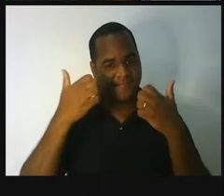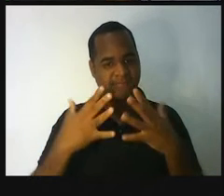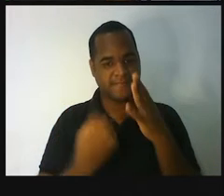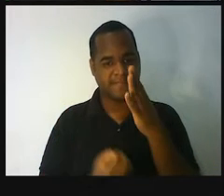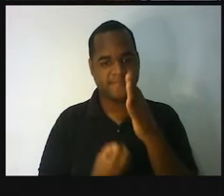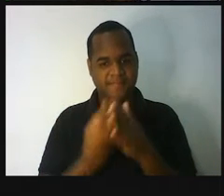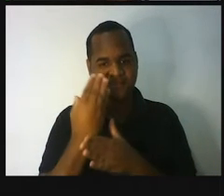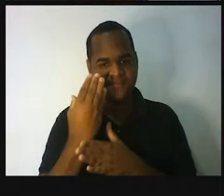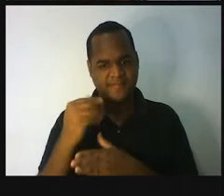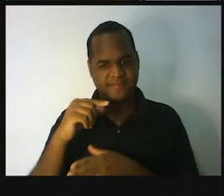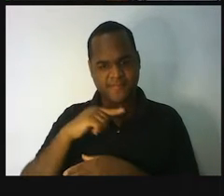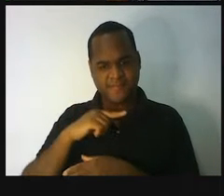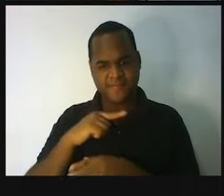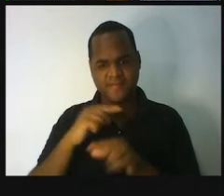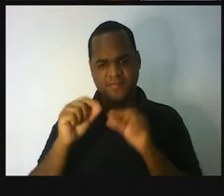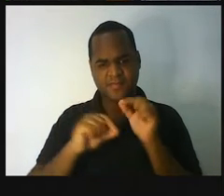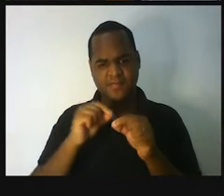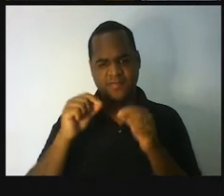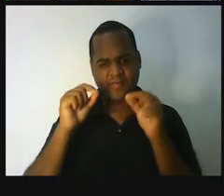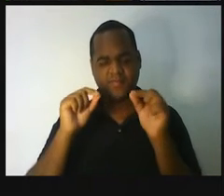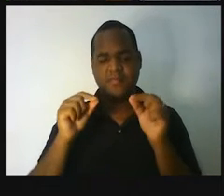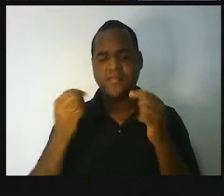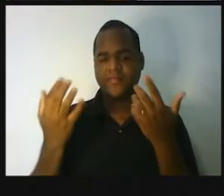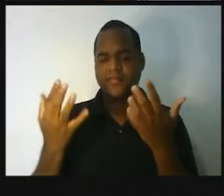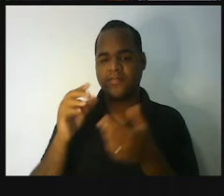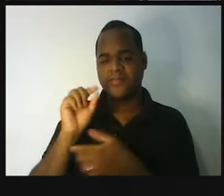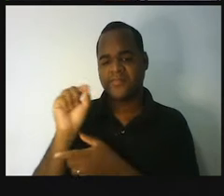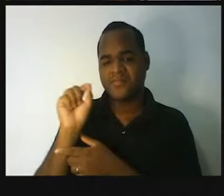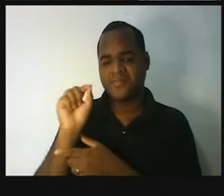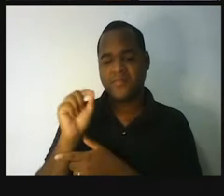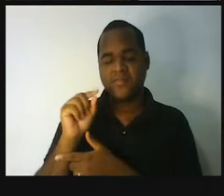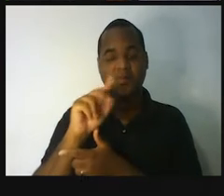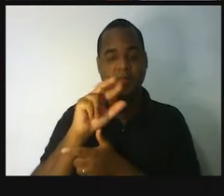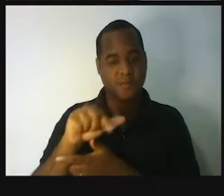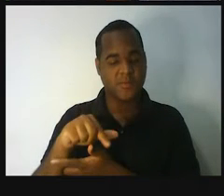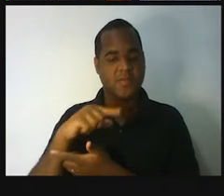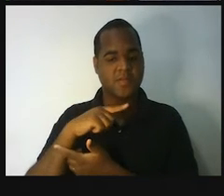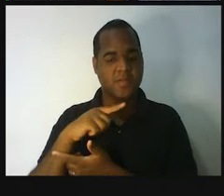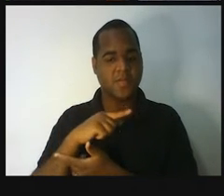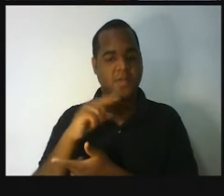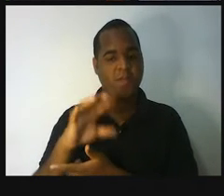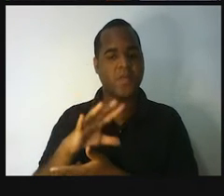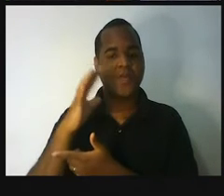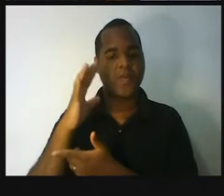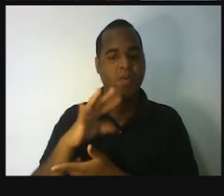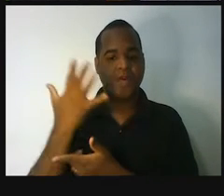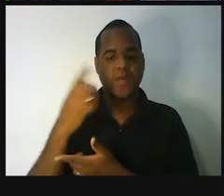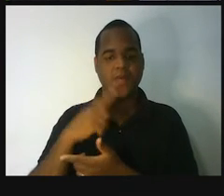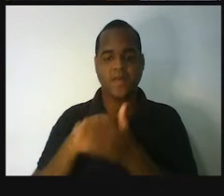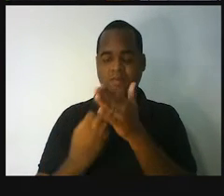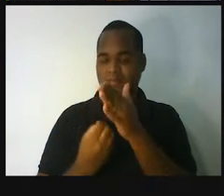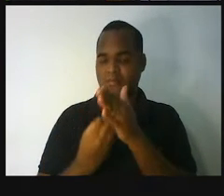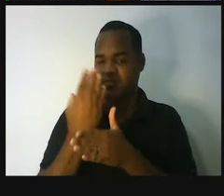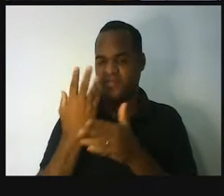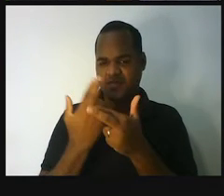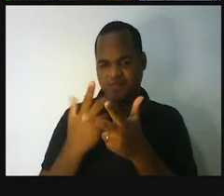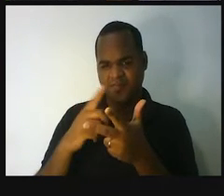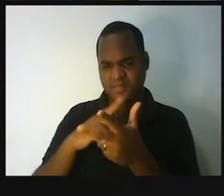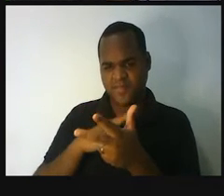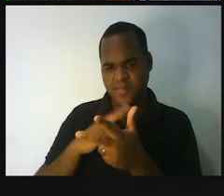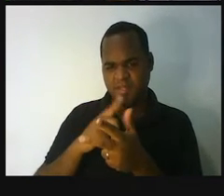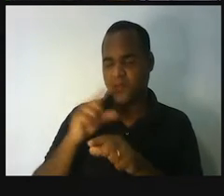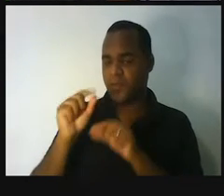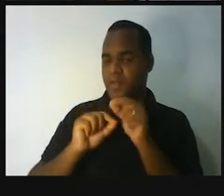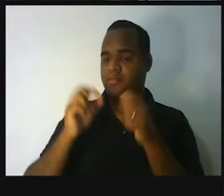ideia de medir, que foi, na verdade, uma necessidade que surgiu a partir de situações onde os